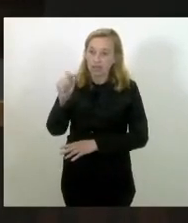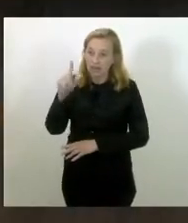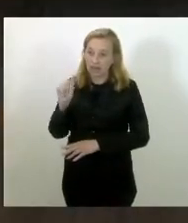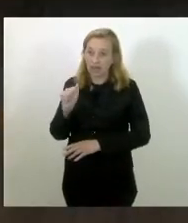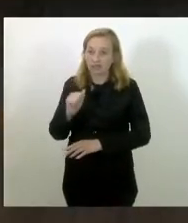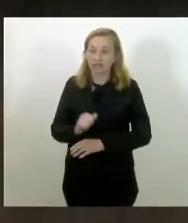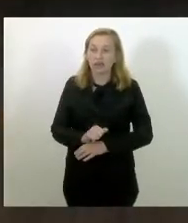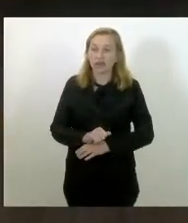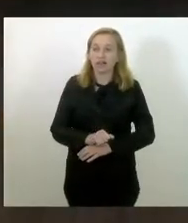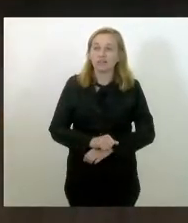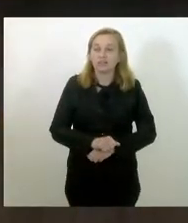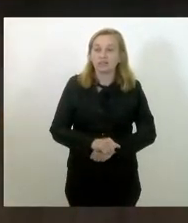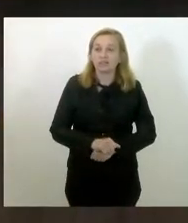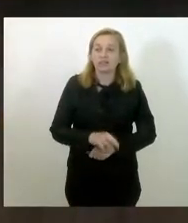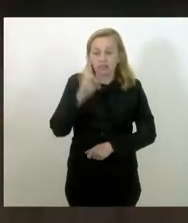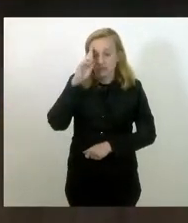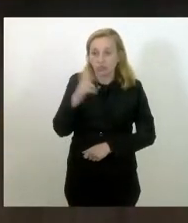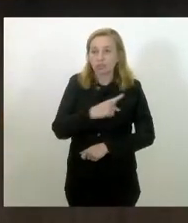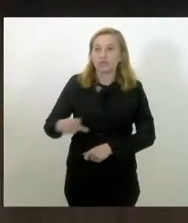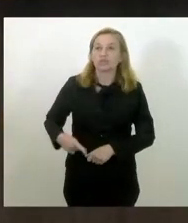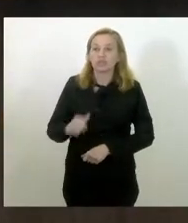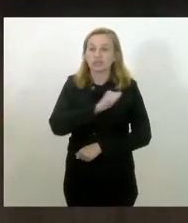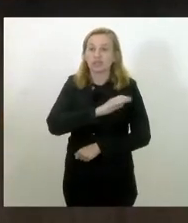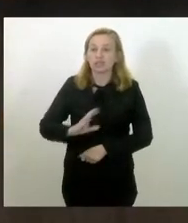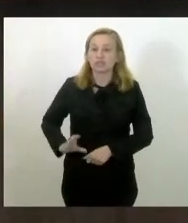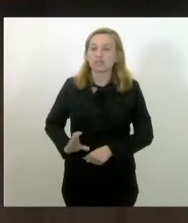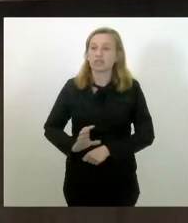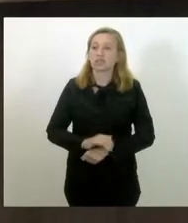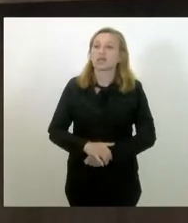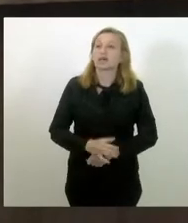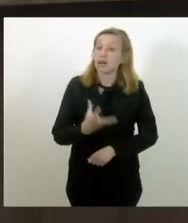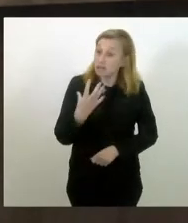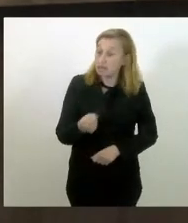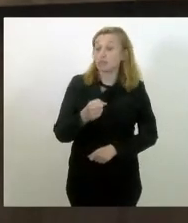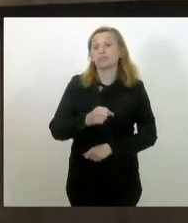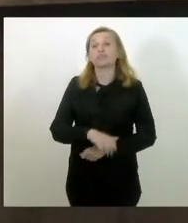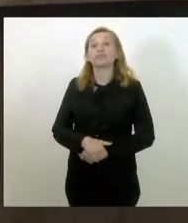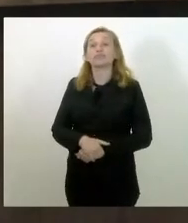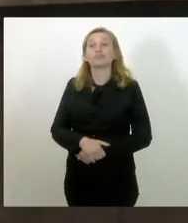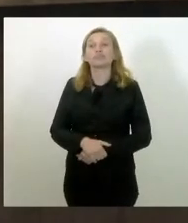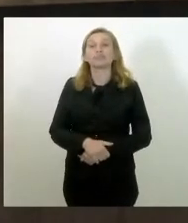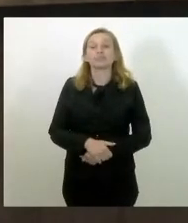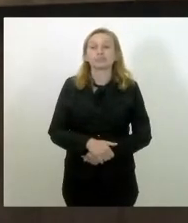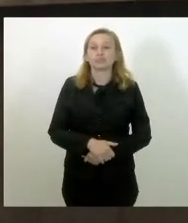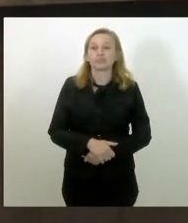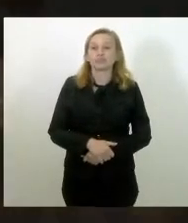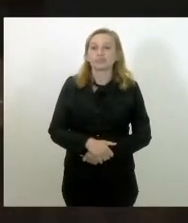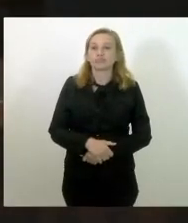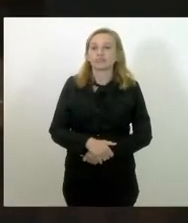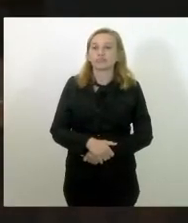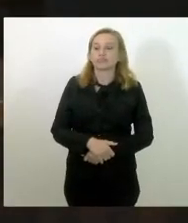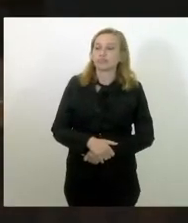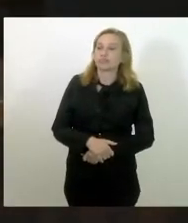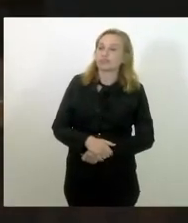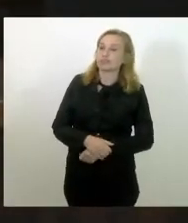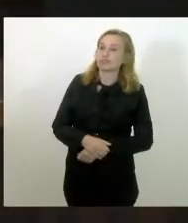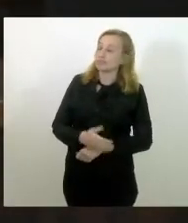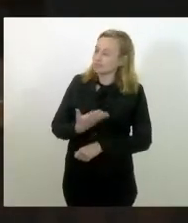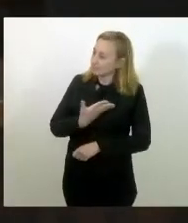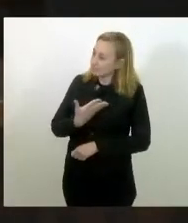Seu presidente André Siriano, o parecer favorável. Grande coronel.